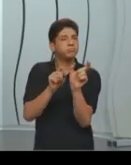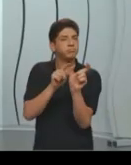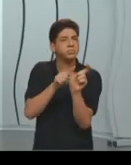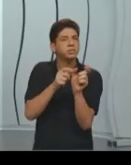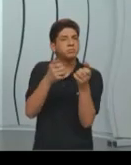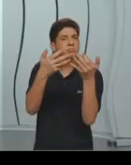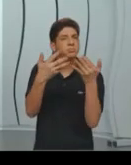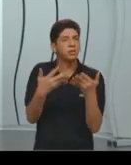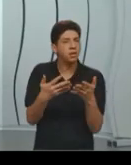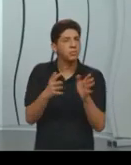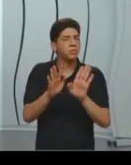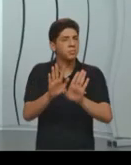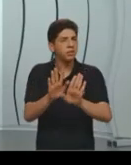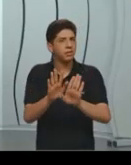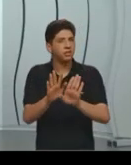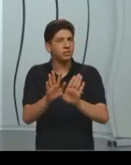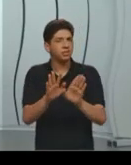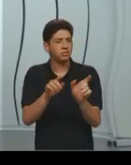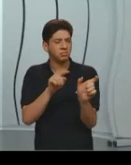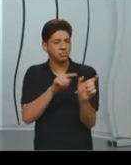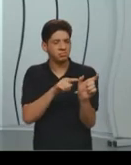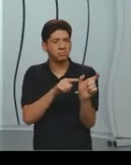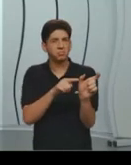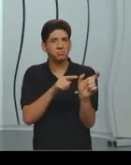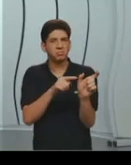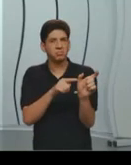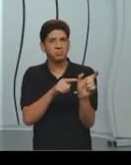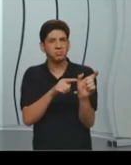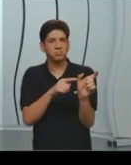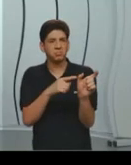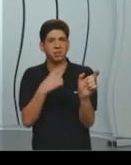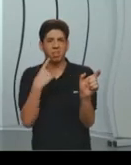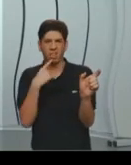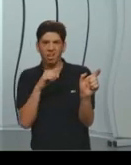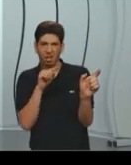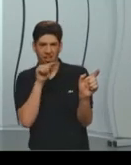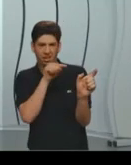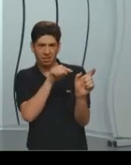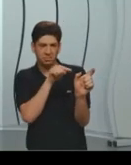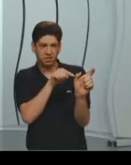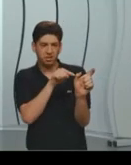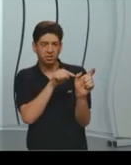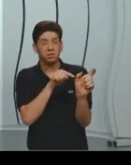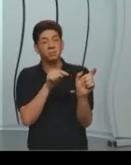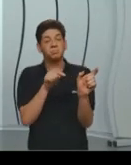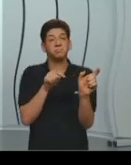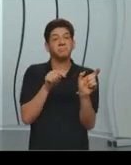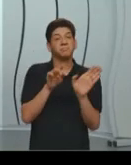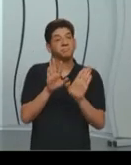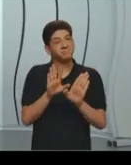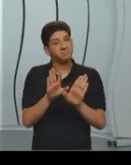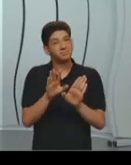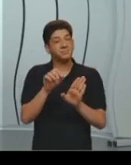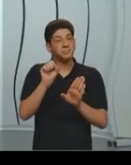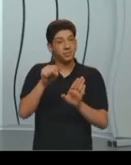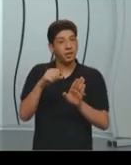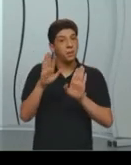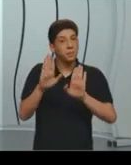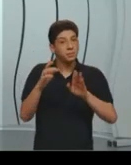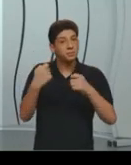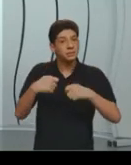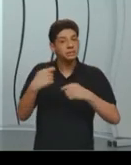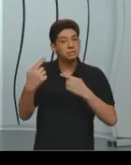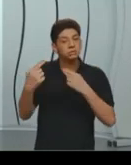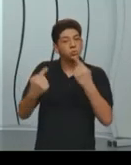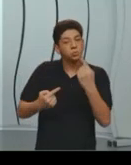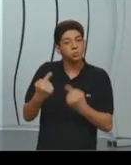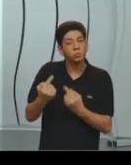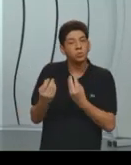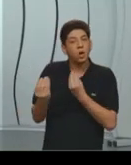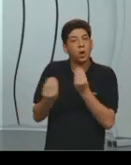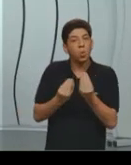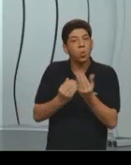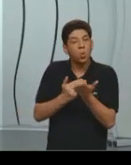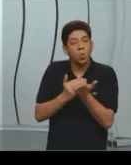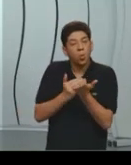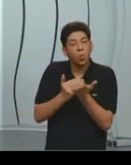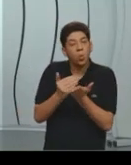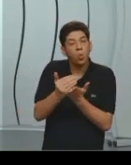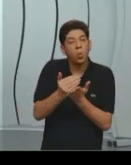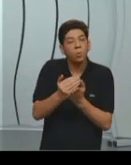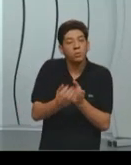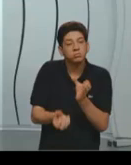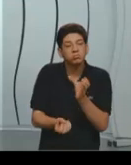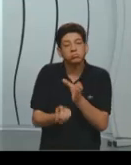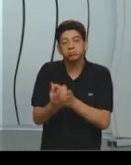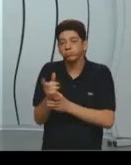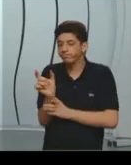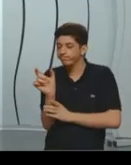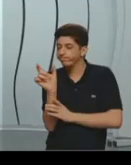questionando a meritocracia? Estou, mas a gente tem que discutir de onde vem o princípio, e como a meritocracia avançou,